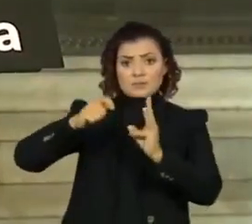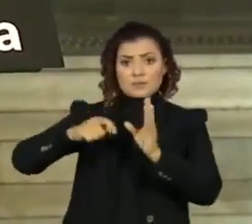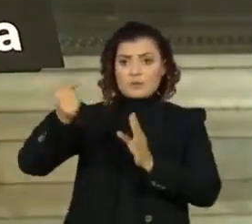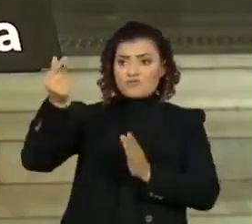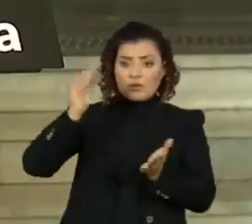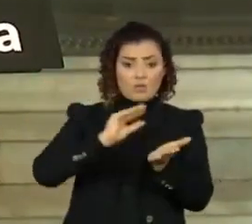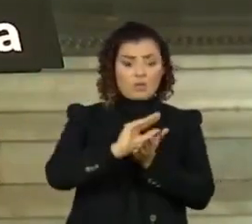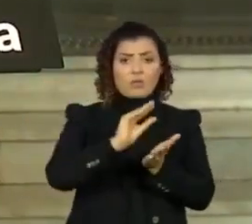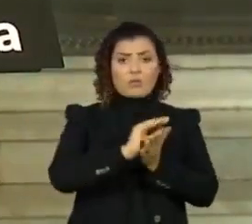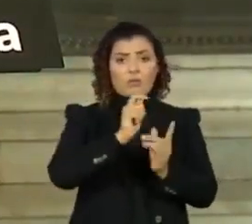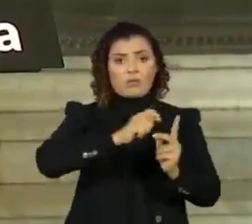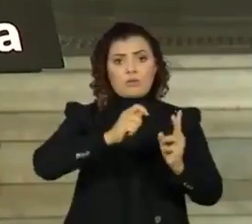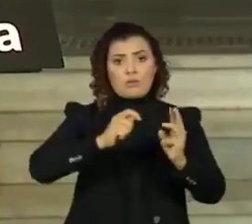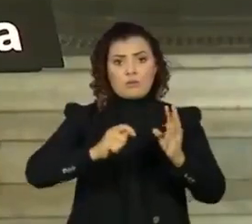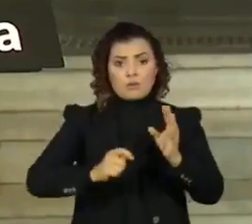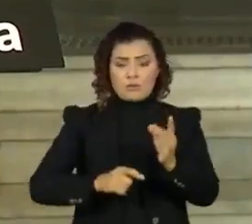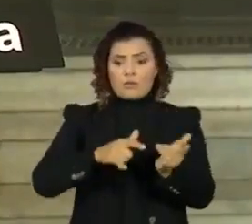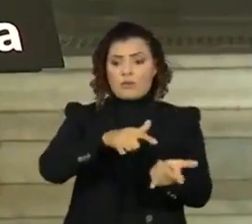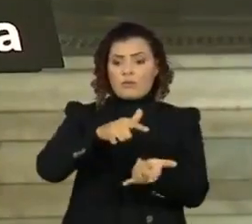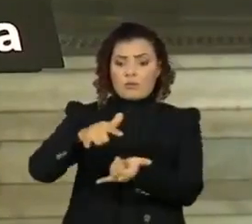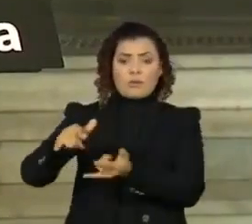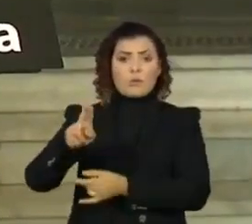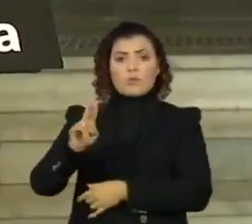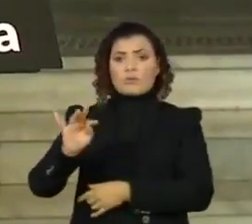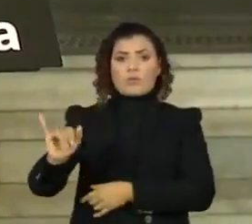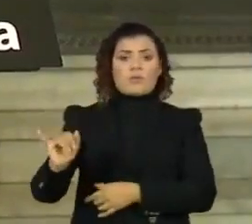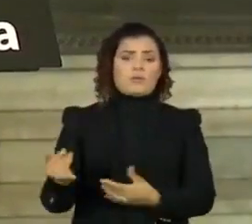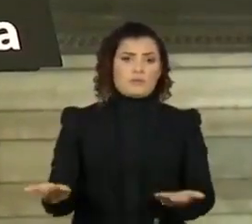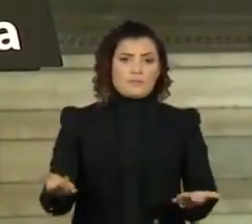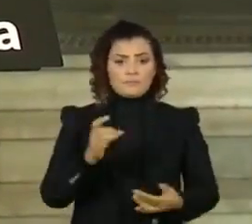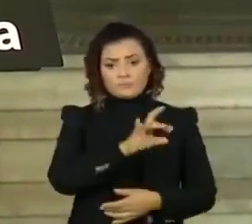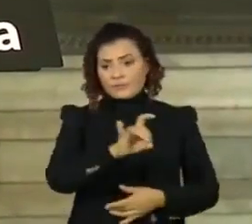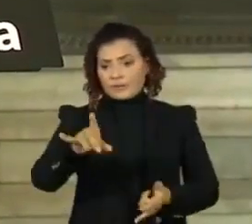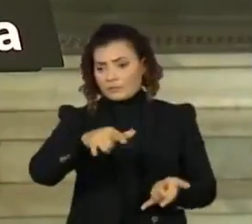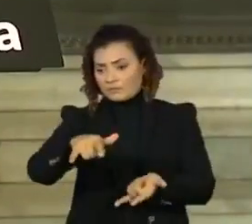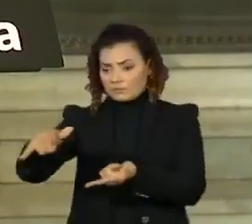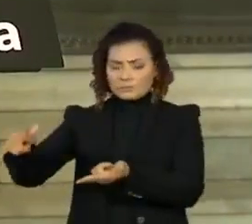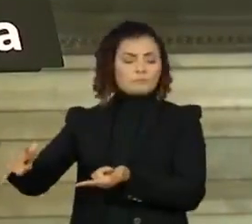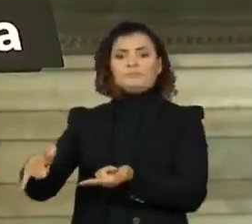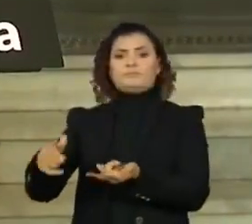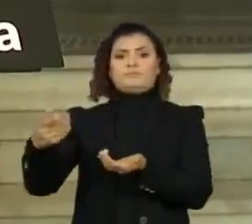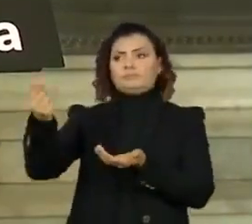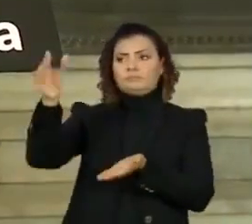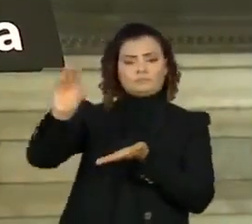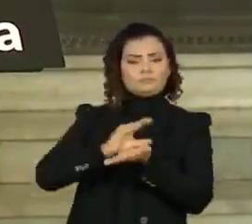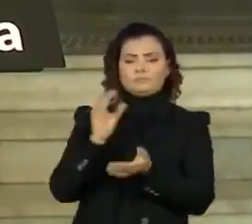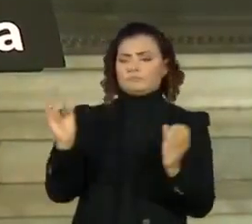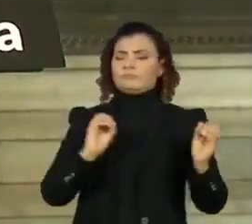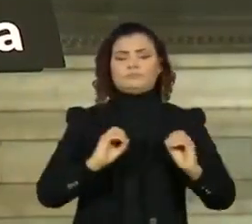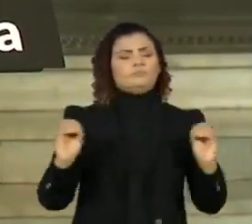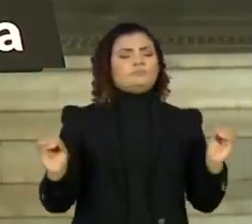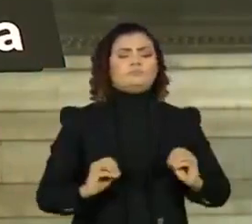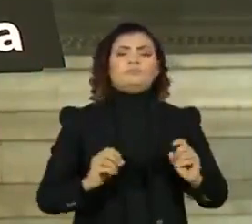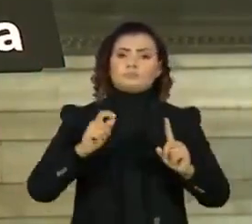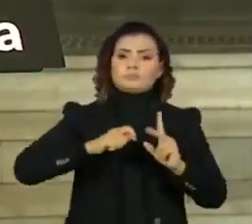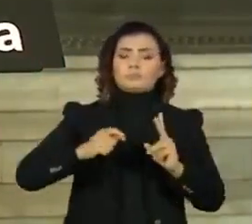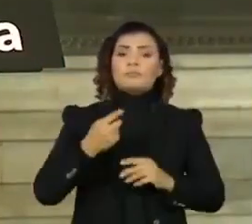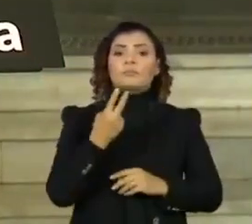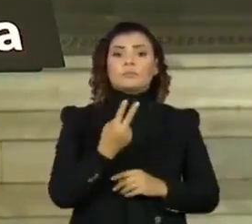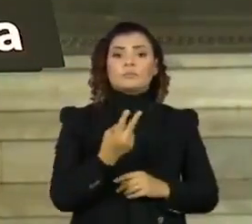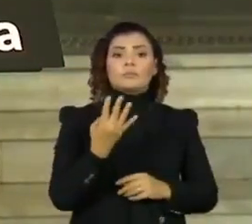para custear o valor desses, de cada um dos leitos, no valor mensal de